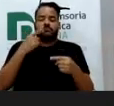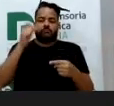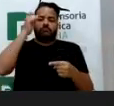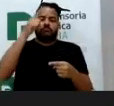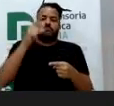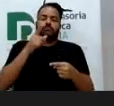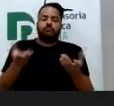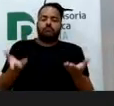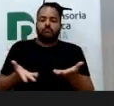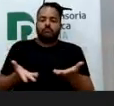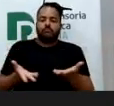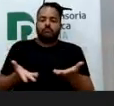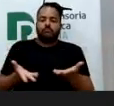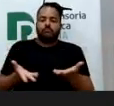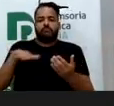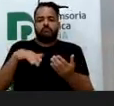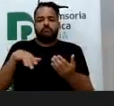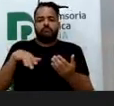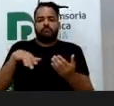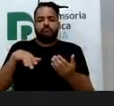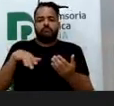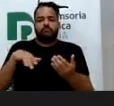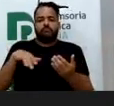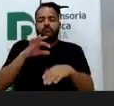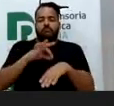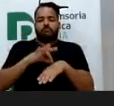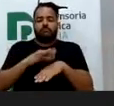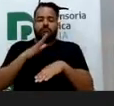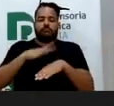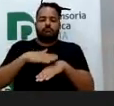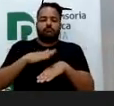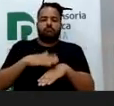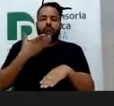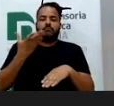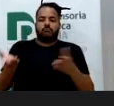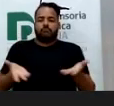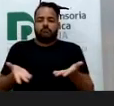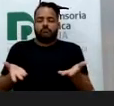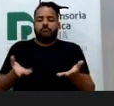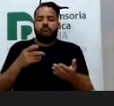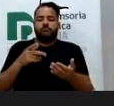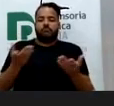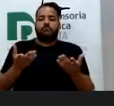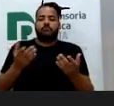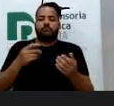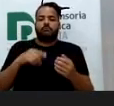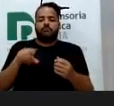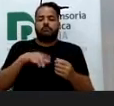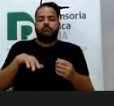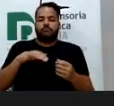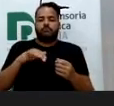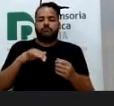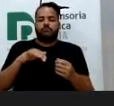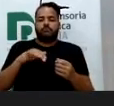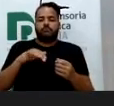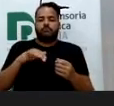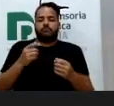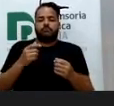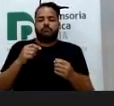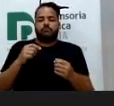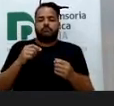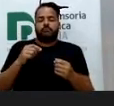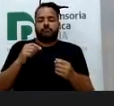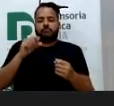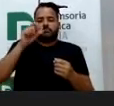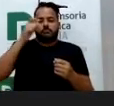no campo dessas discussões é a autocomposição, né, não a composição pelo judiciário, é a composição que passe